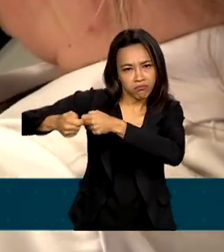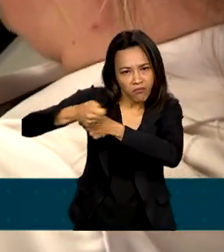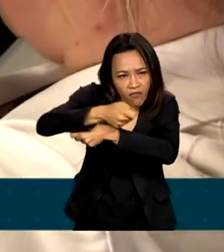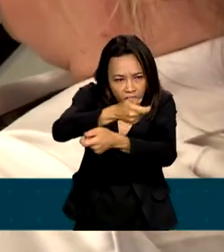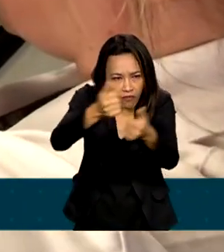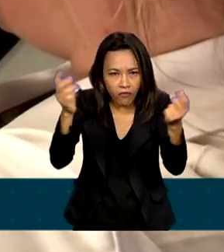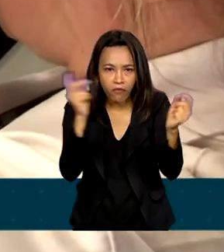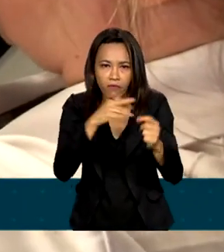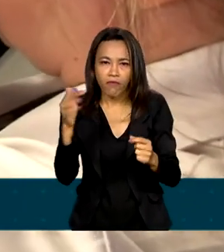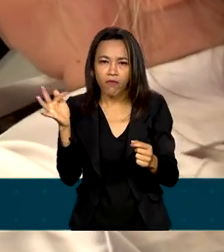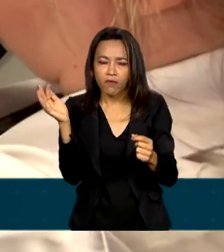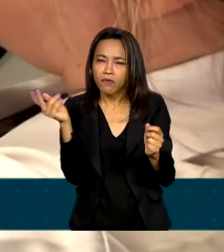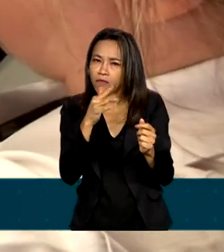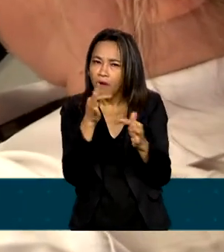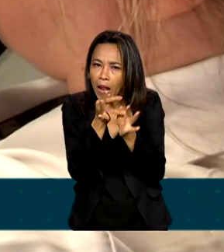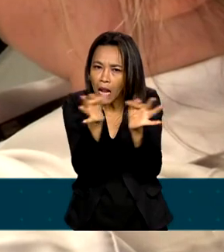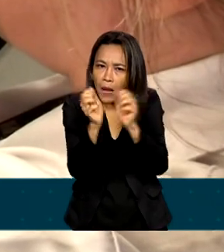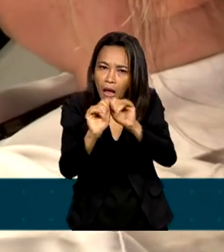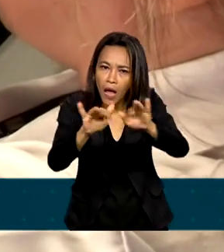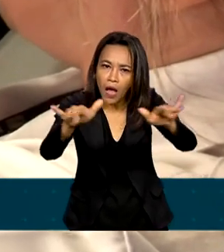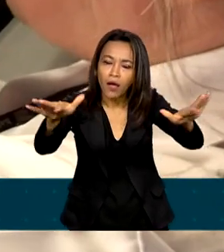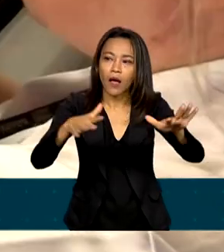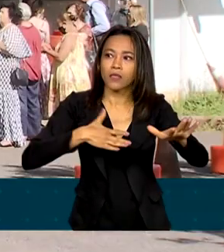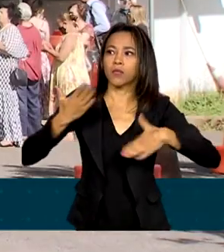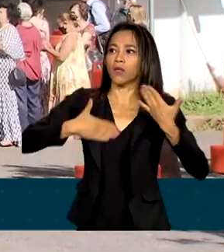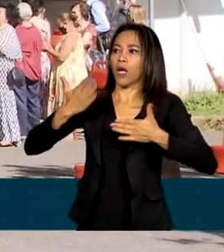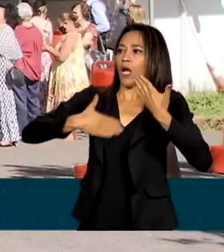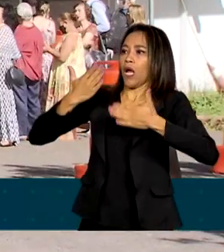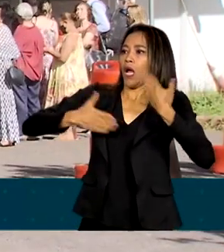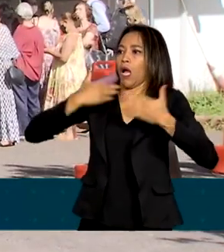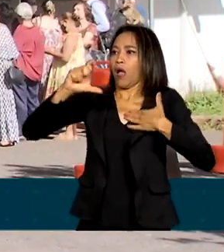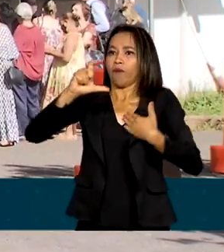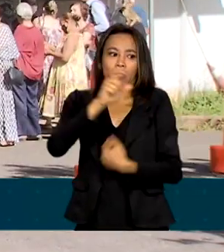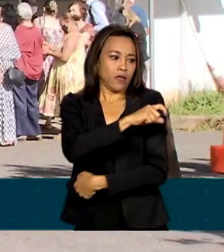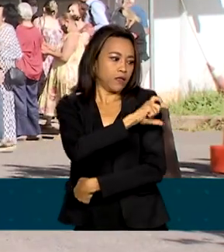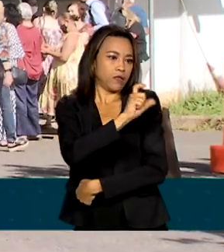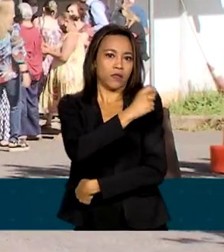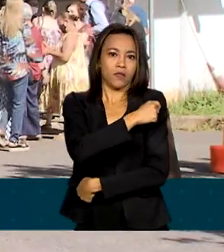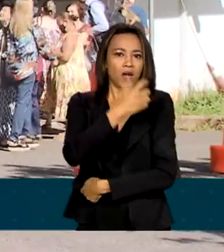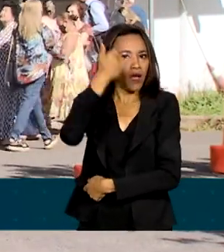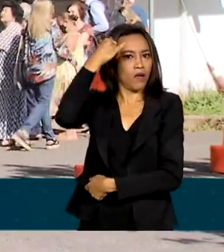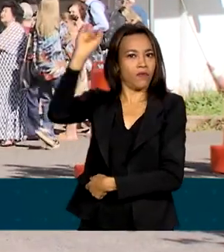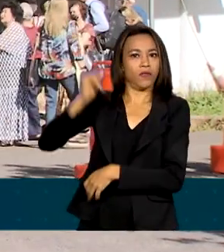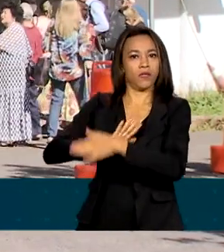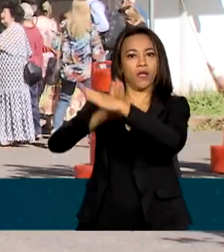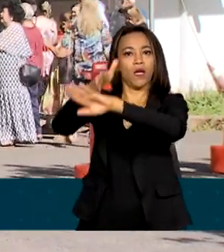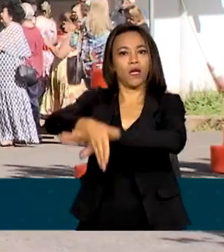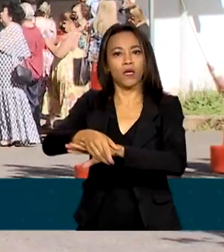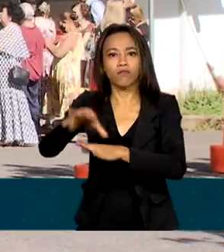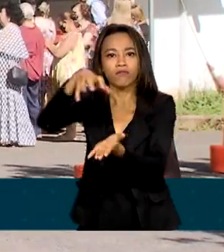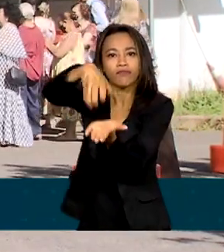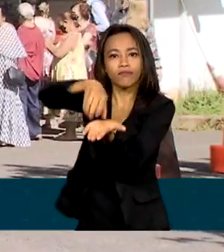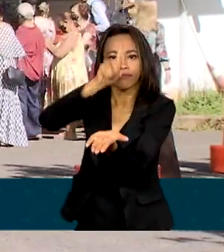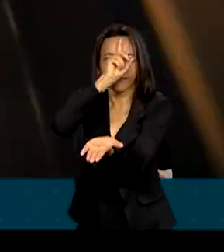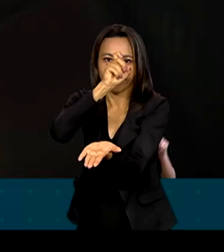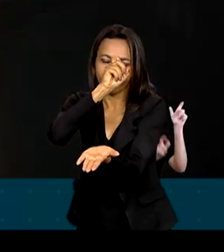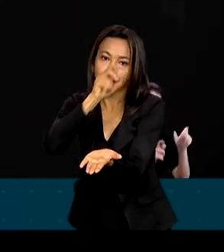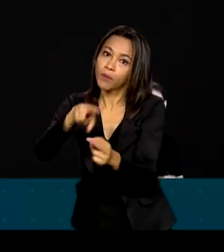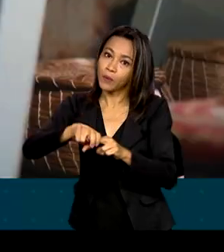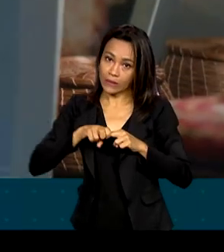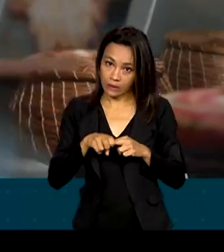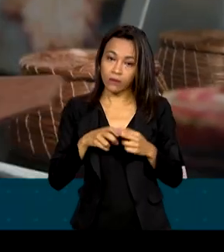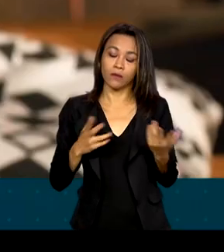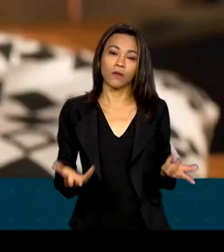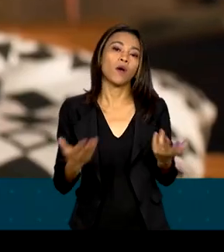assustam realmente as pessoas e fazem com que muita gente deixe de ir aos postos de saúde. Por isso,